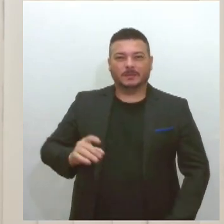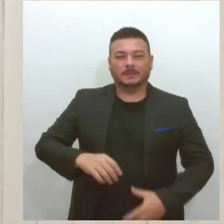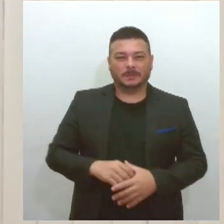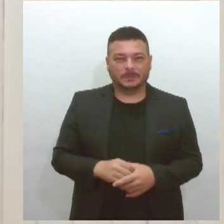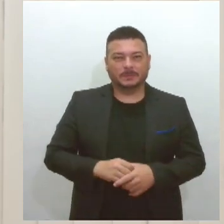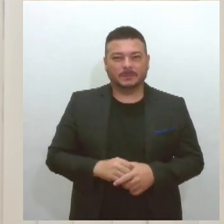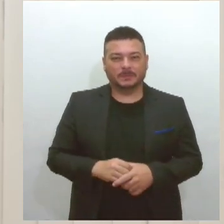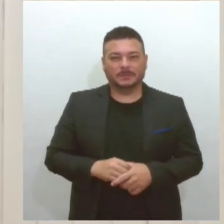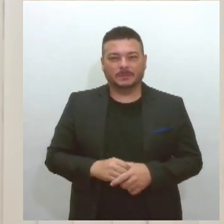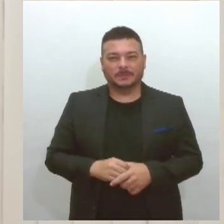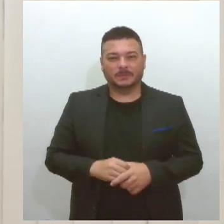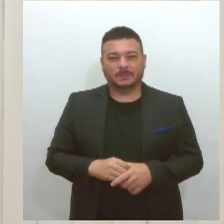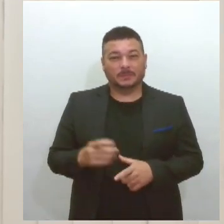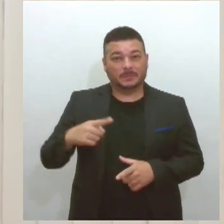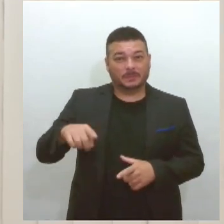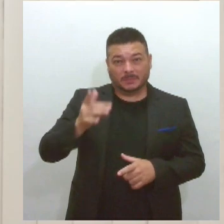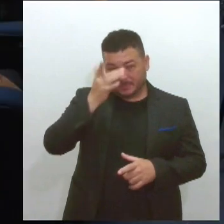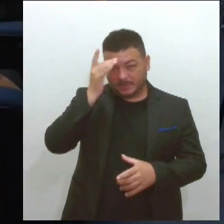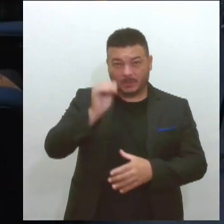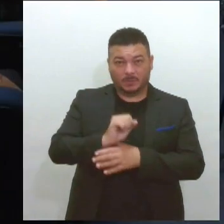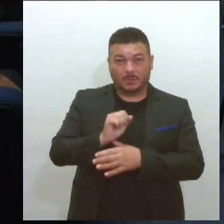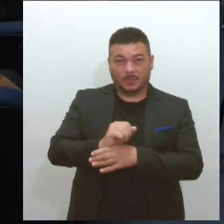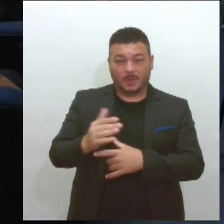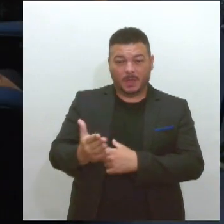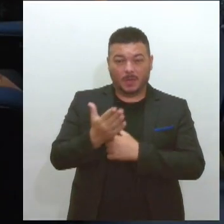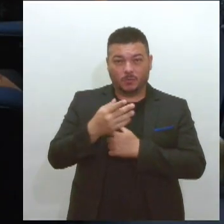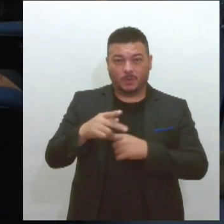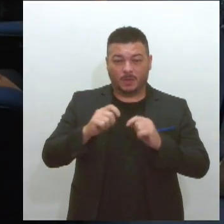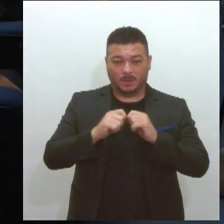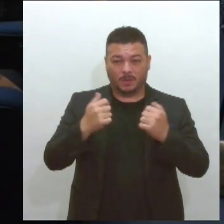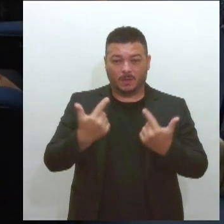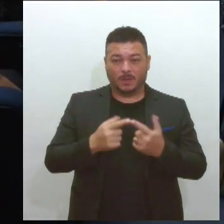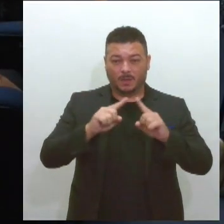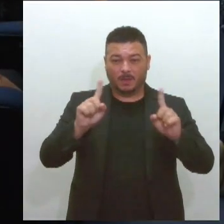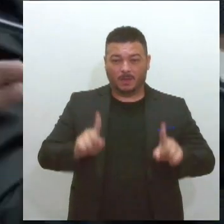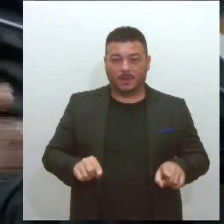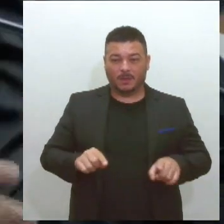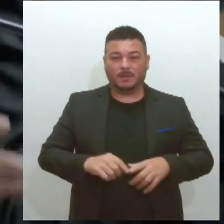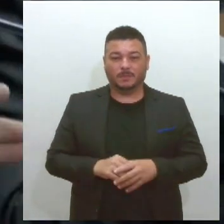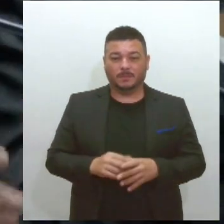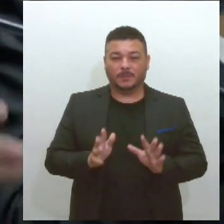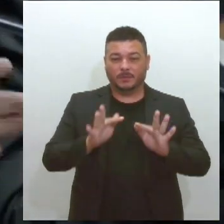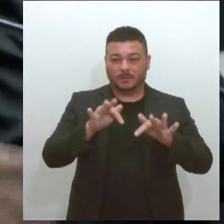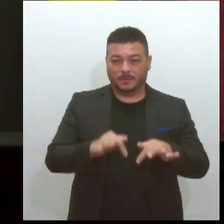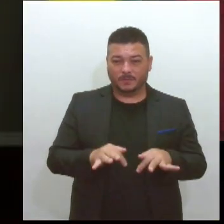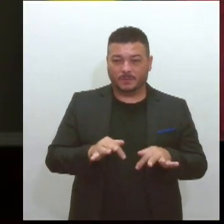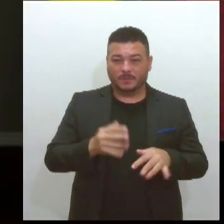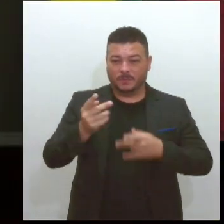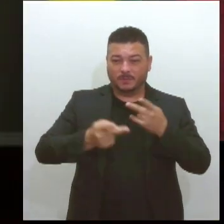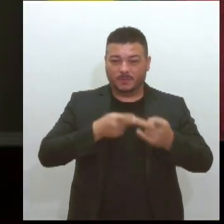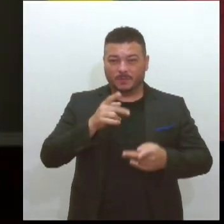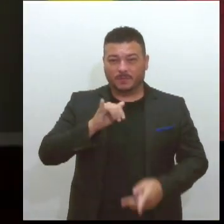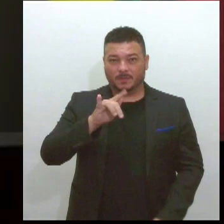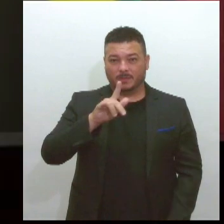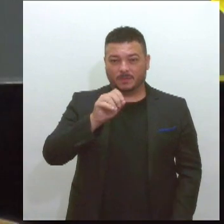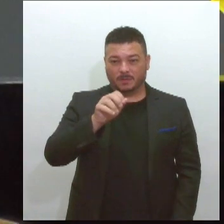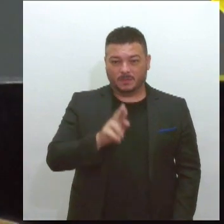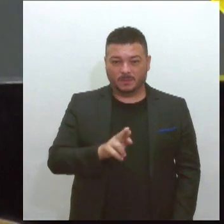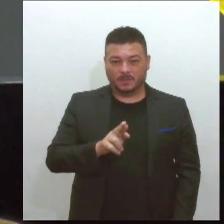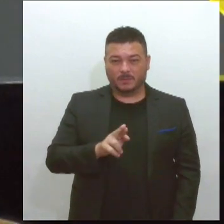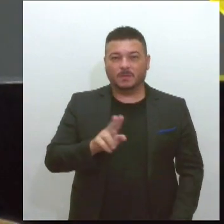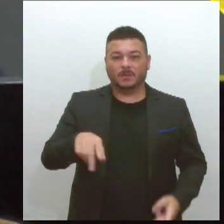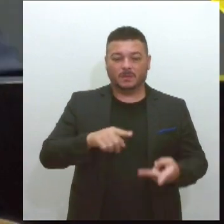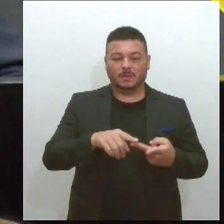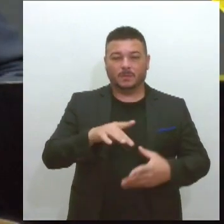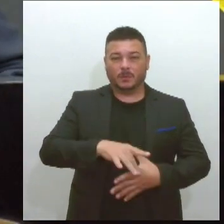os colaboradores da nossa casa, da Lese. Por fim, o evento foi encerrado com as falas de Igor Albuquerque, Cristiano Cavalcante e